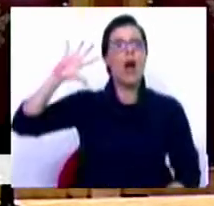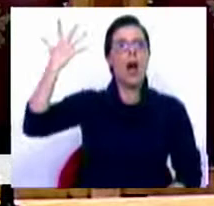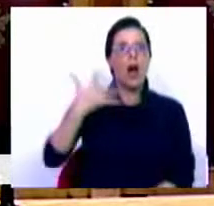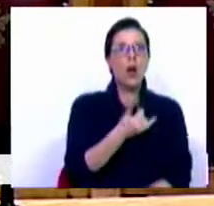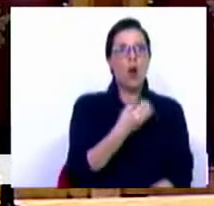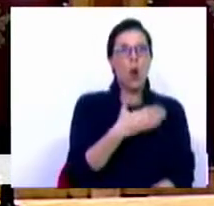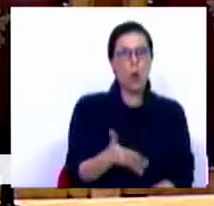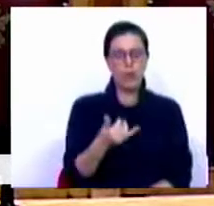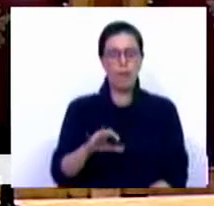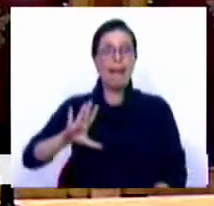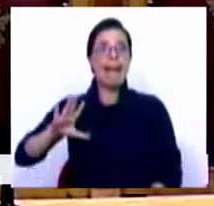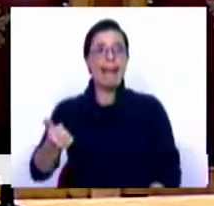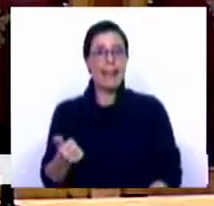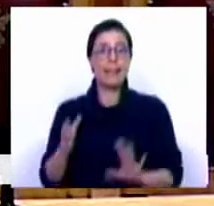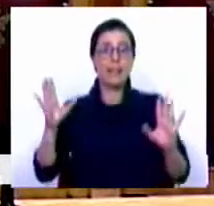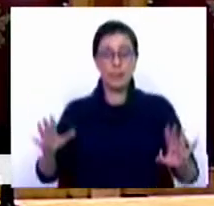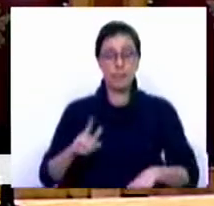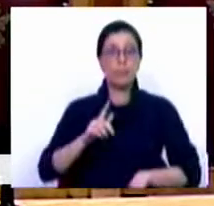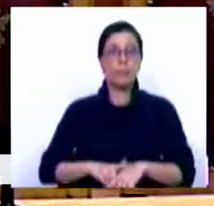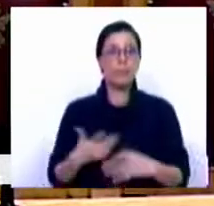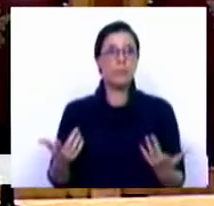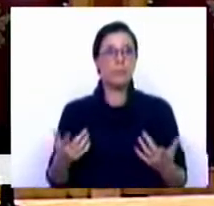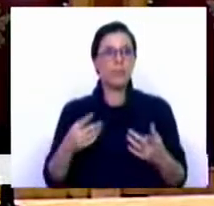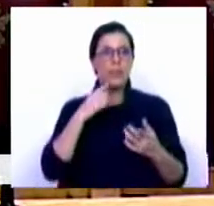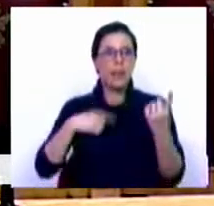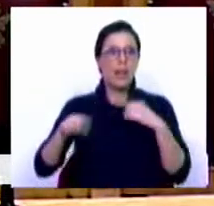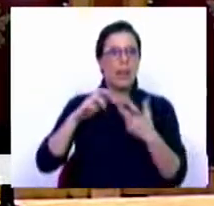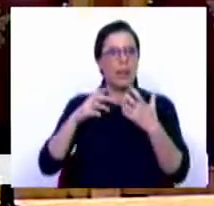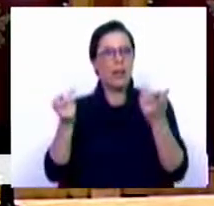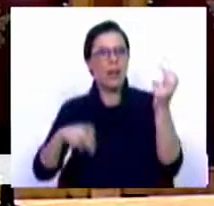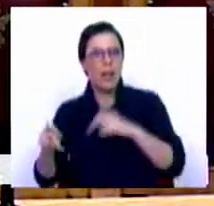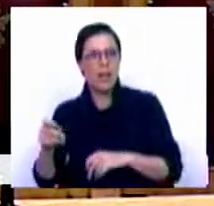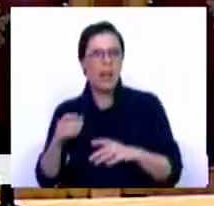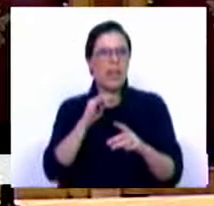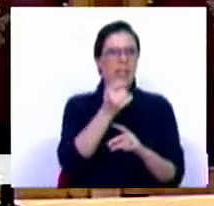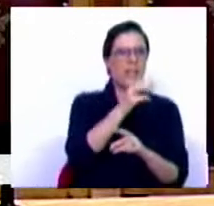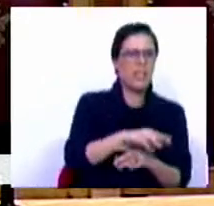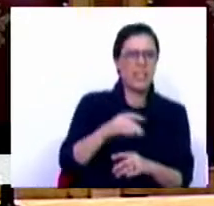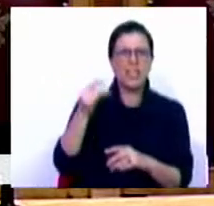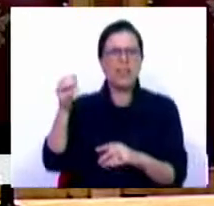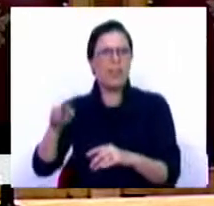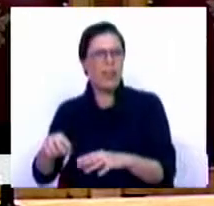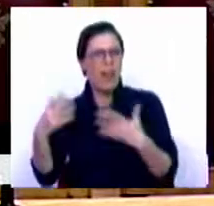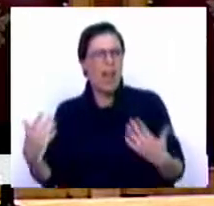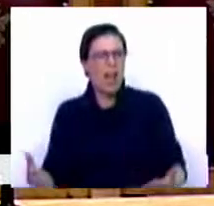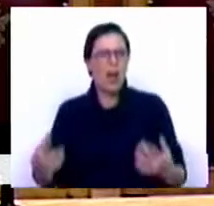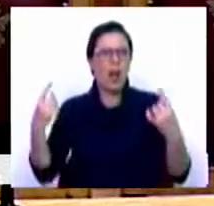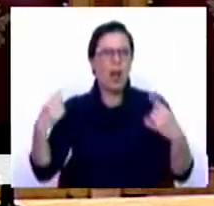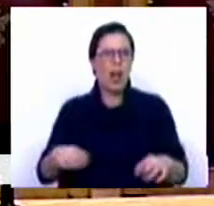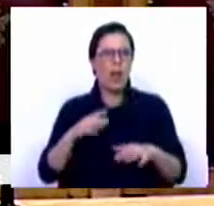2011 e 2015, um tempo de querubins, de querubinas, de serafins e de serafinas. E agora só